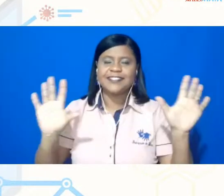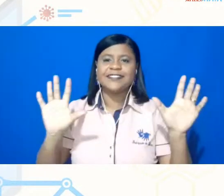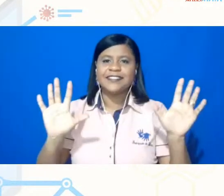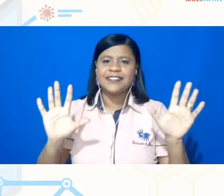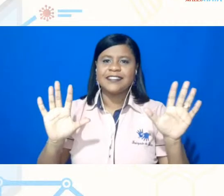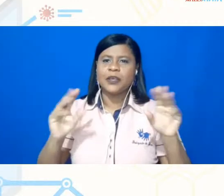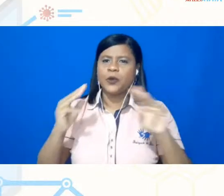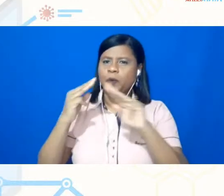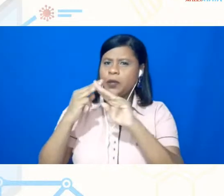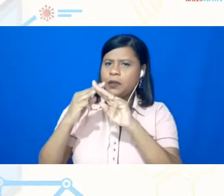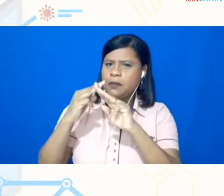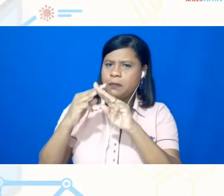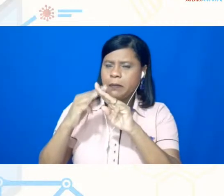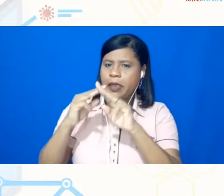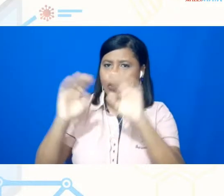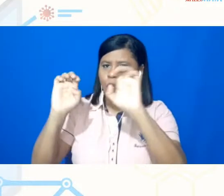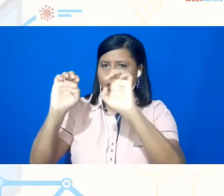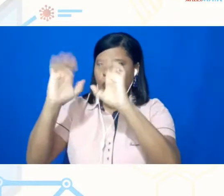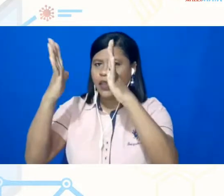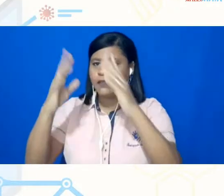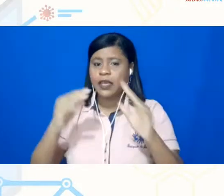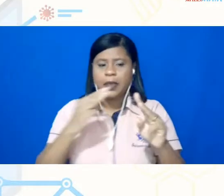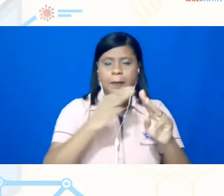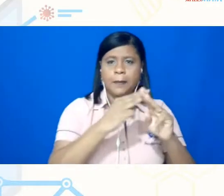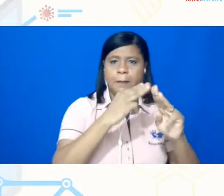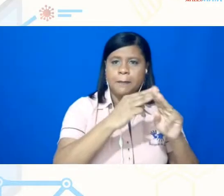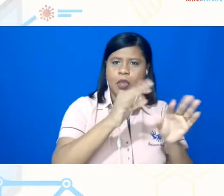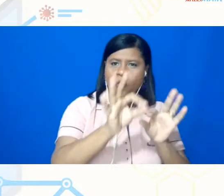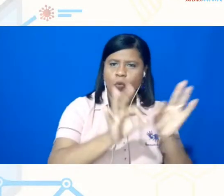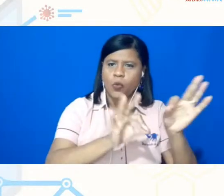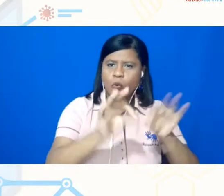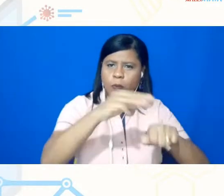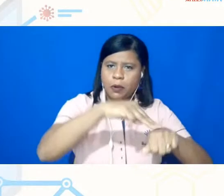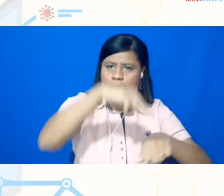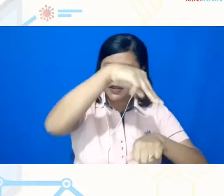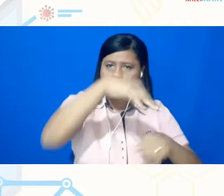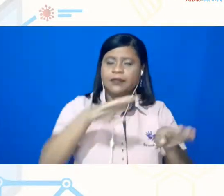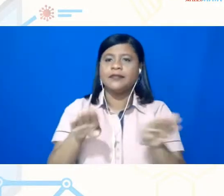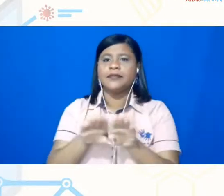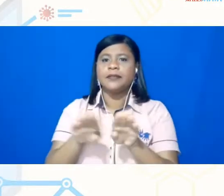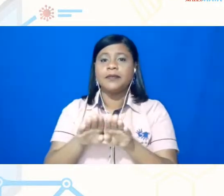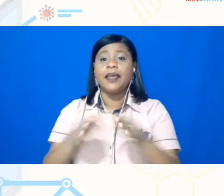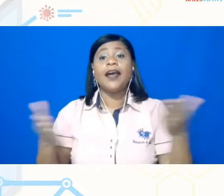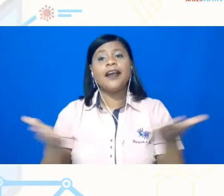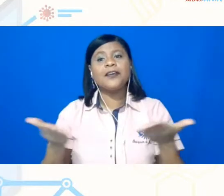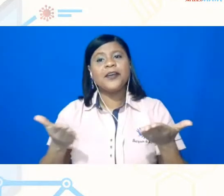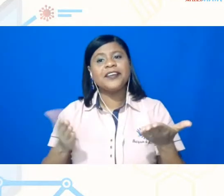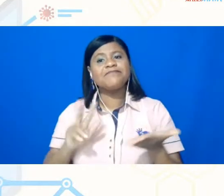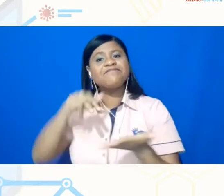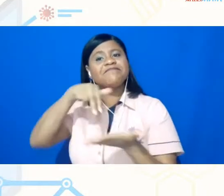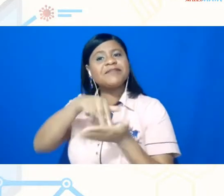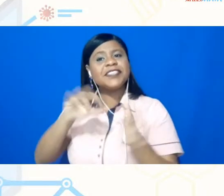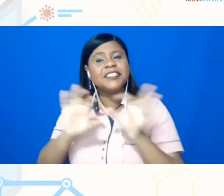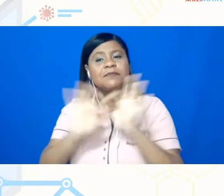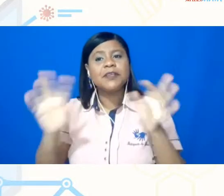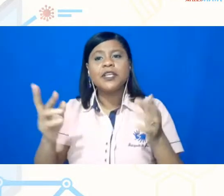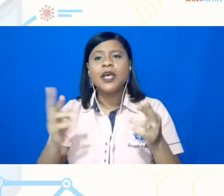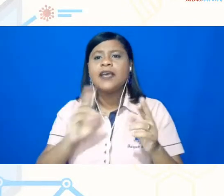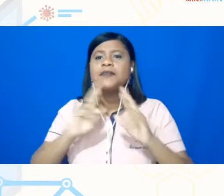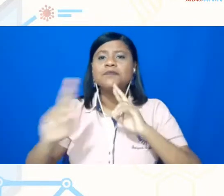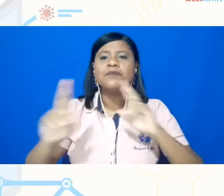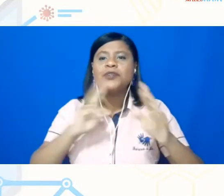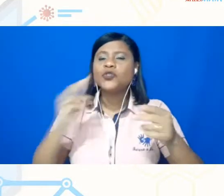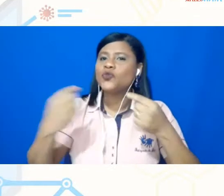do evento, quanto no e-mail do programa, né, e agora estamos à disposição aí para responder eventuais dúvidas